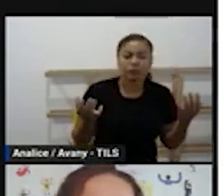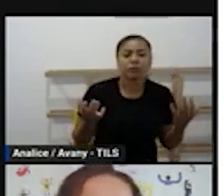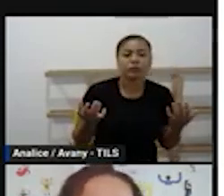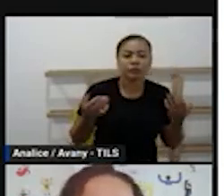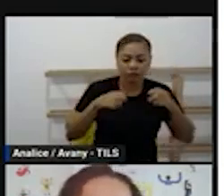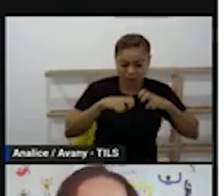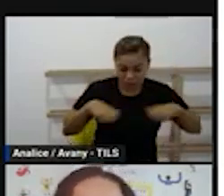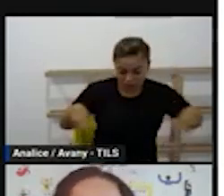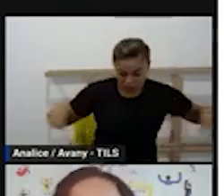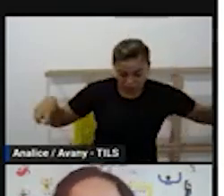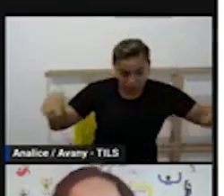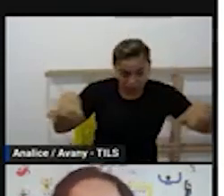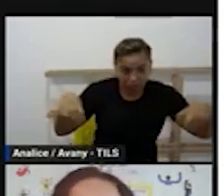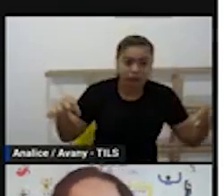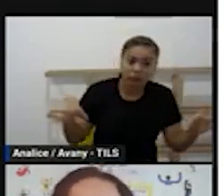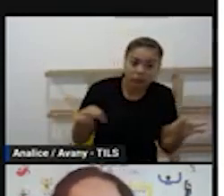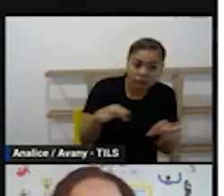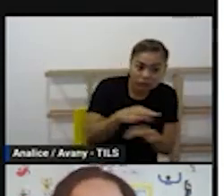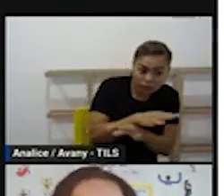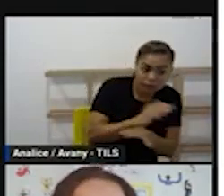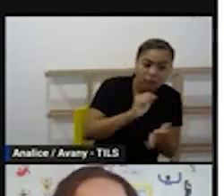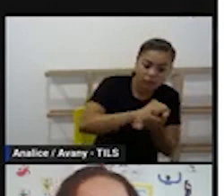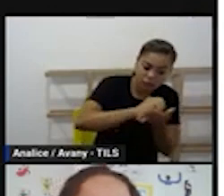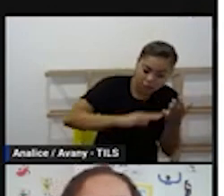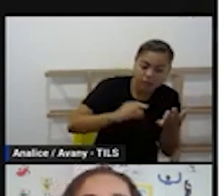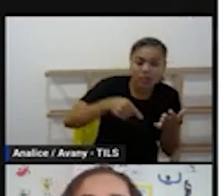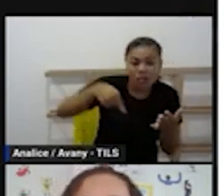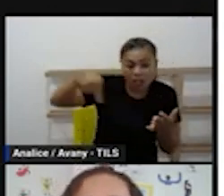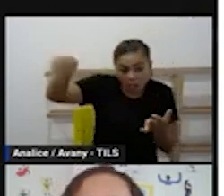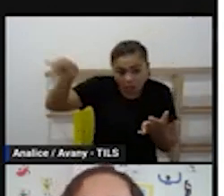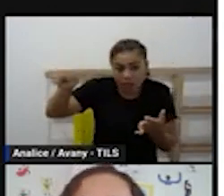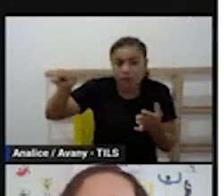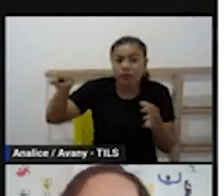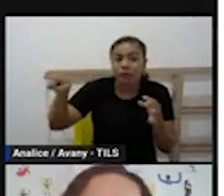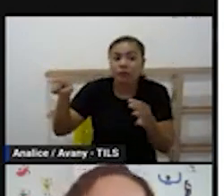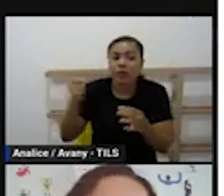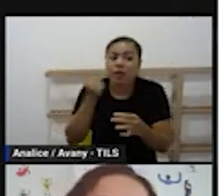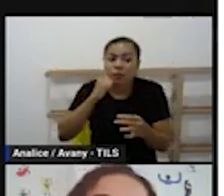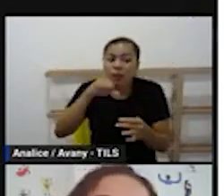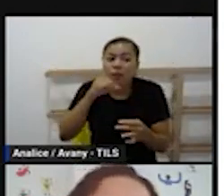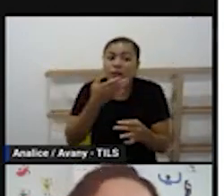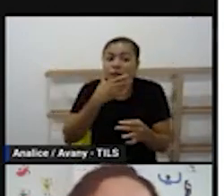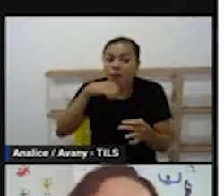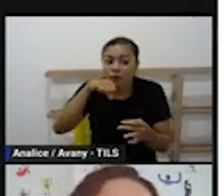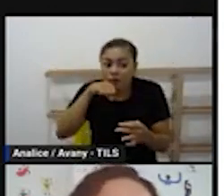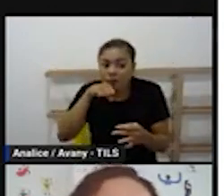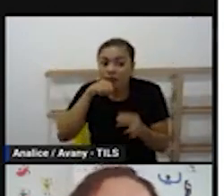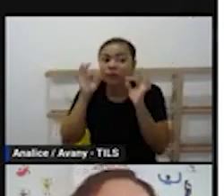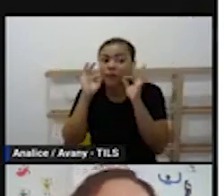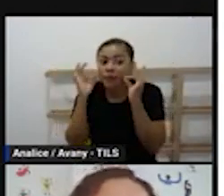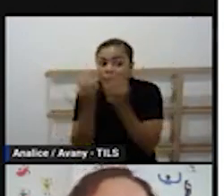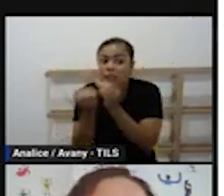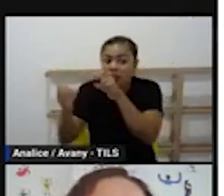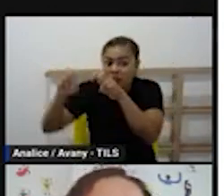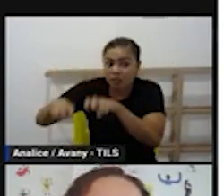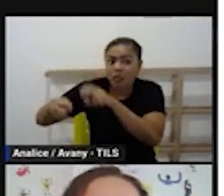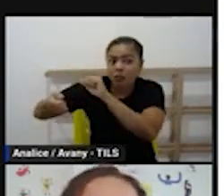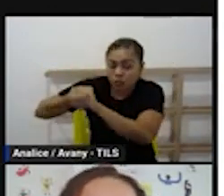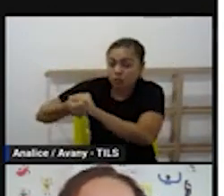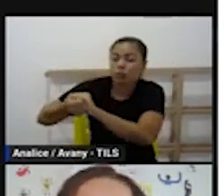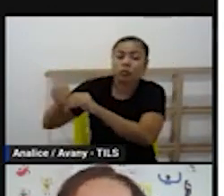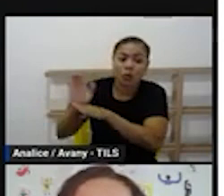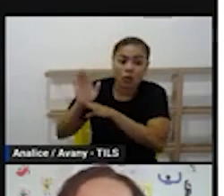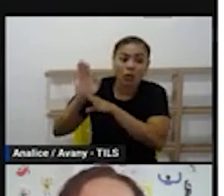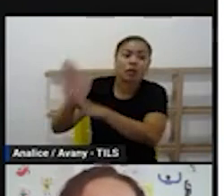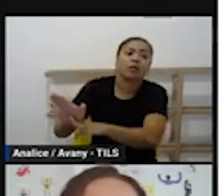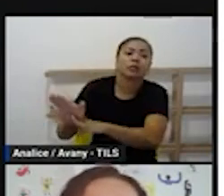experiência nessa atividade que vai para casa que precisa ser realizada lembrando que precisa ser algo que a criança tem autonomia de fazer né então é